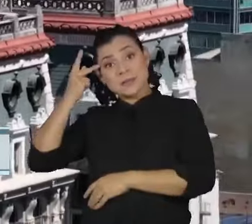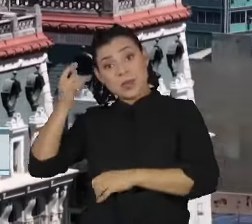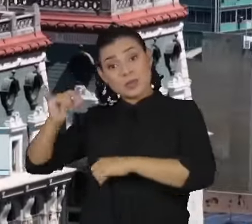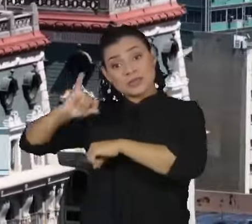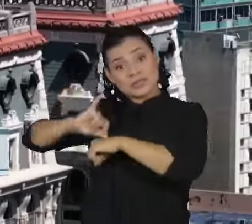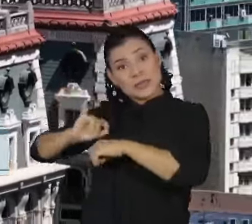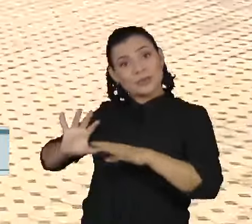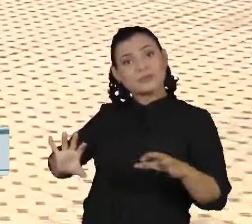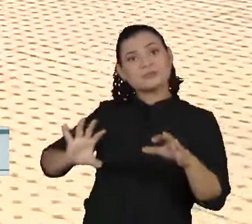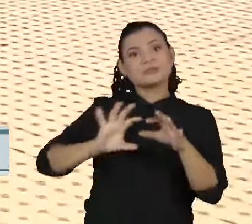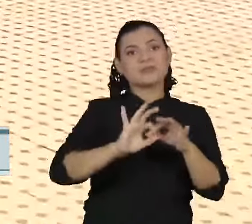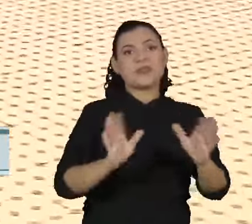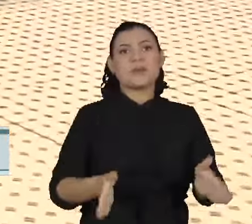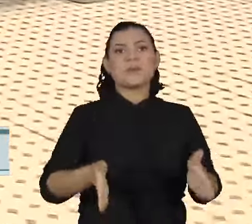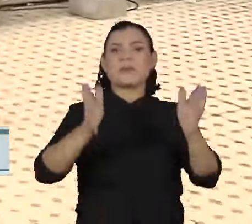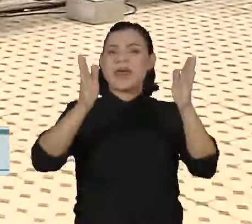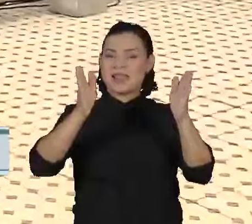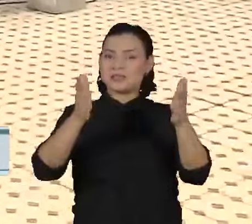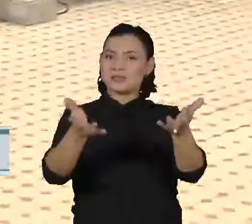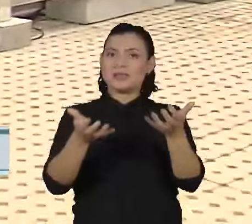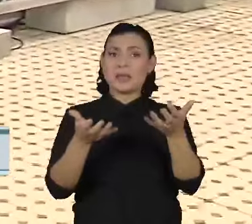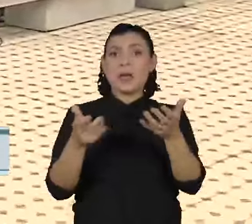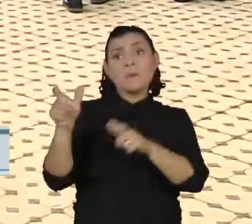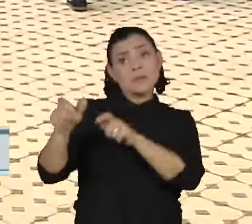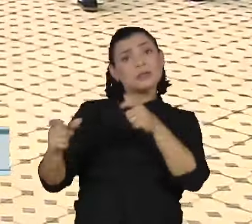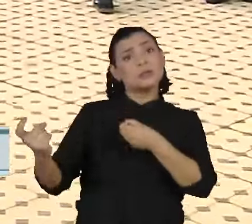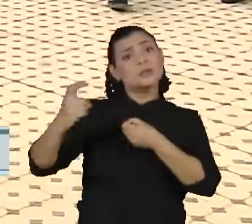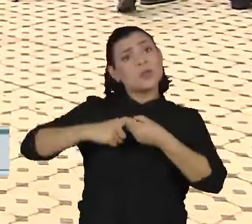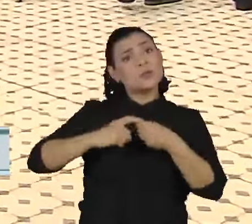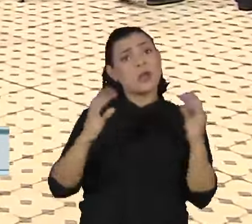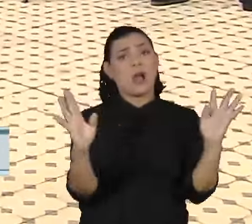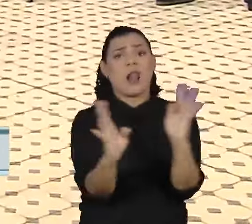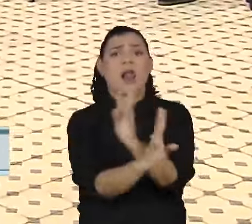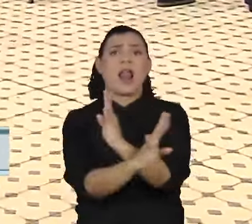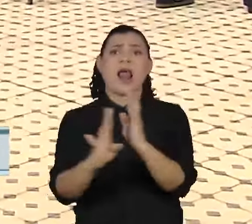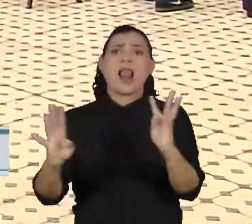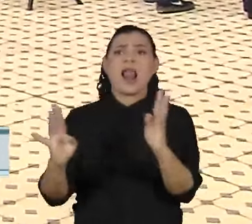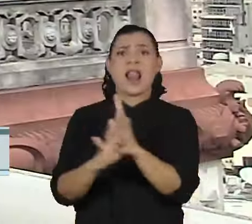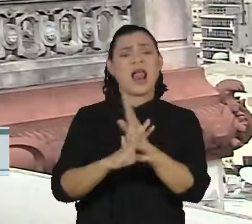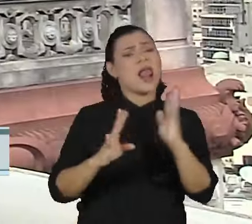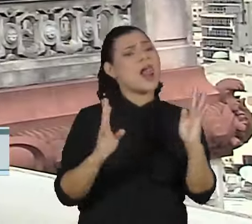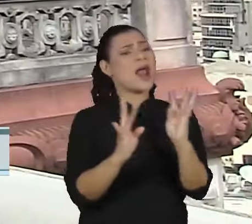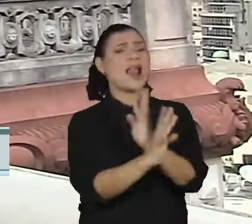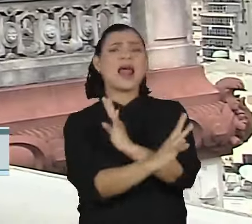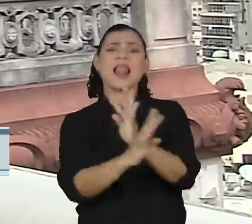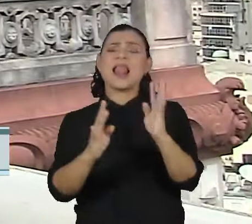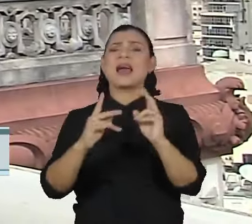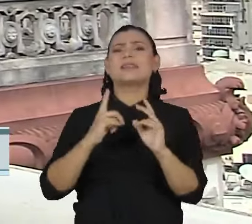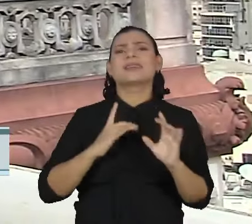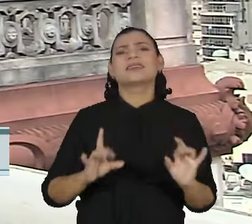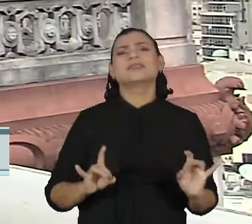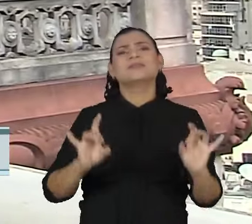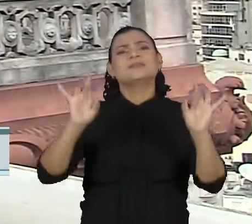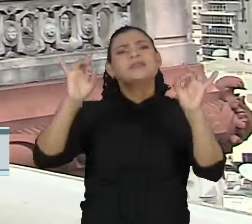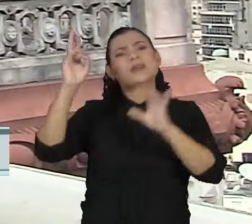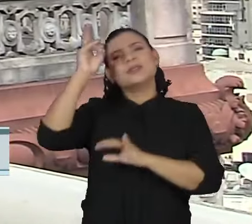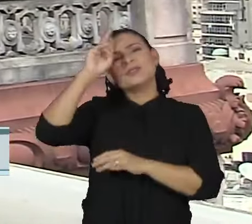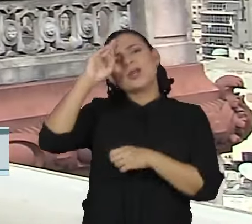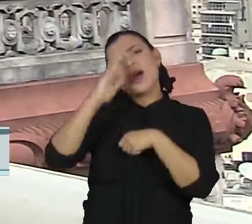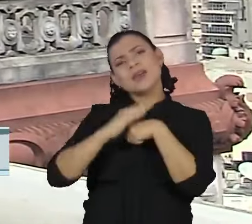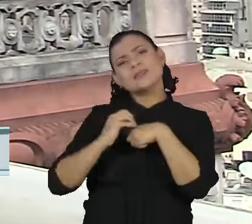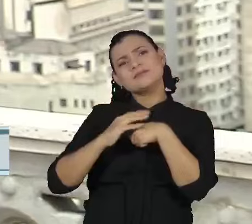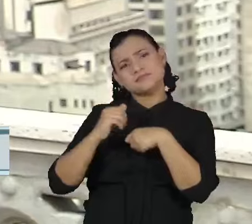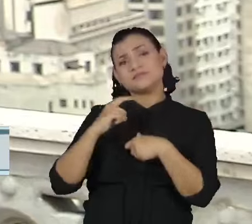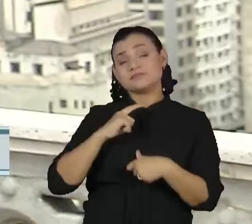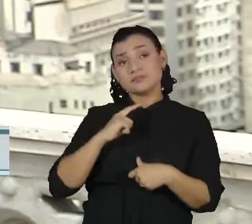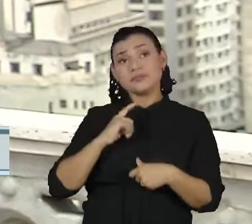da cidade. A ideia é que as pessoas possam voltar a ocupar essa região da cidade, que é rica em história. Acreditamos que